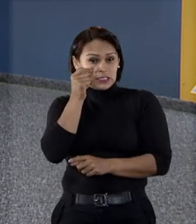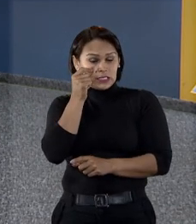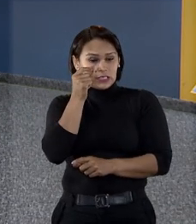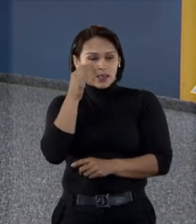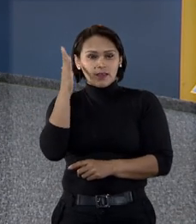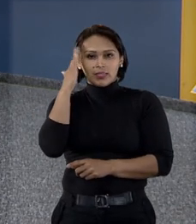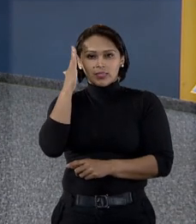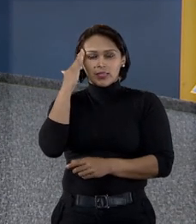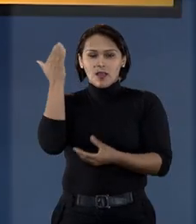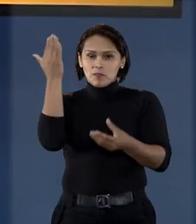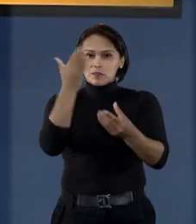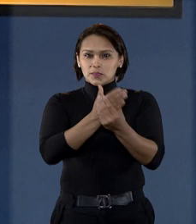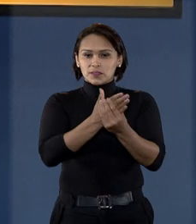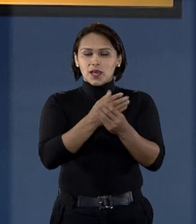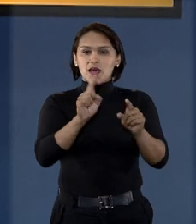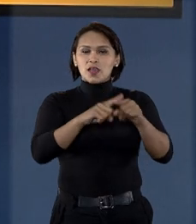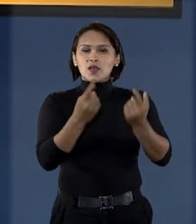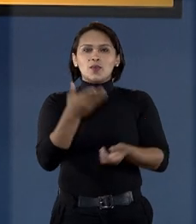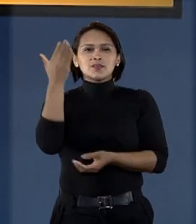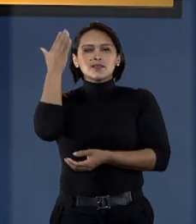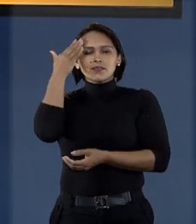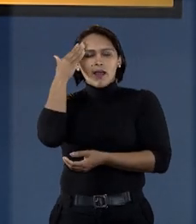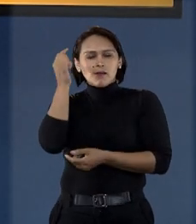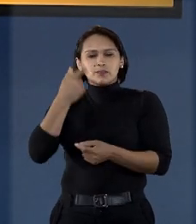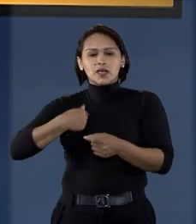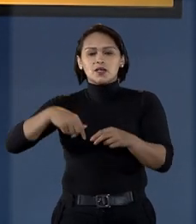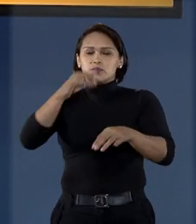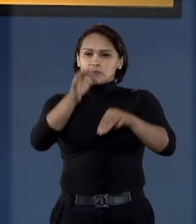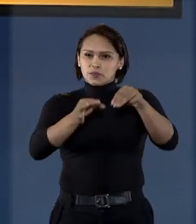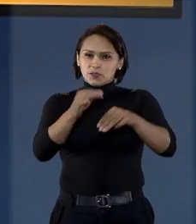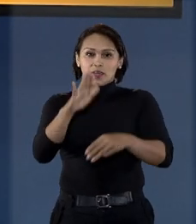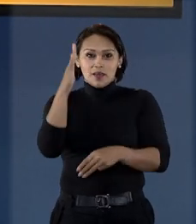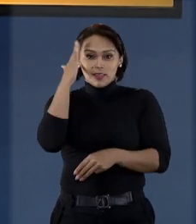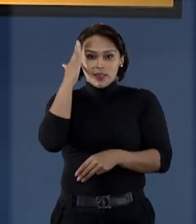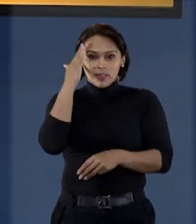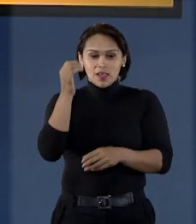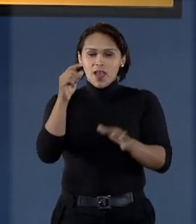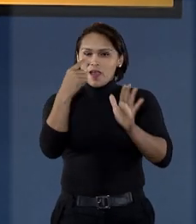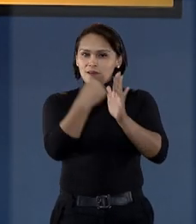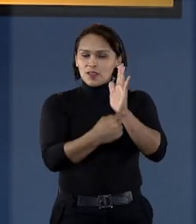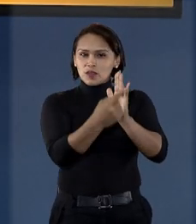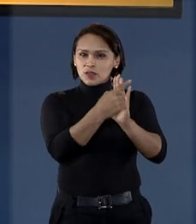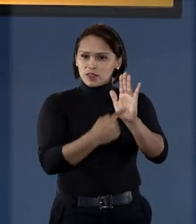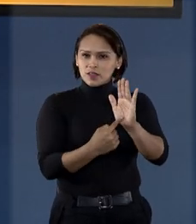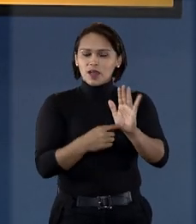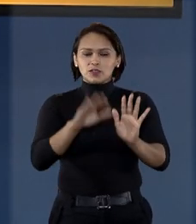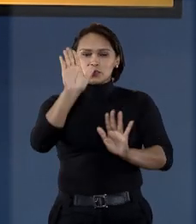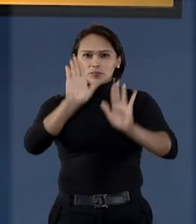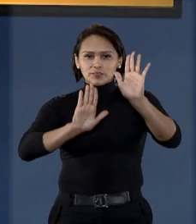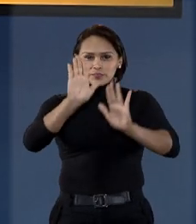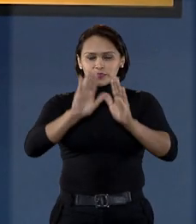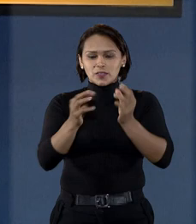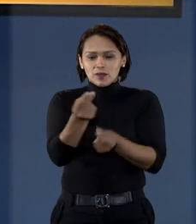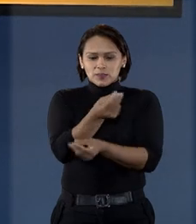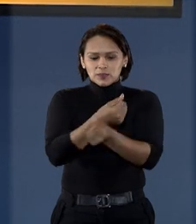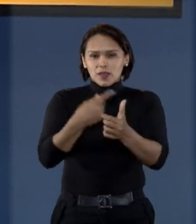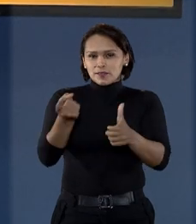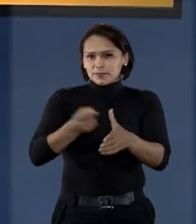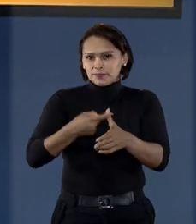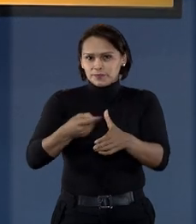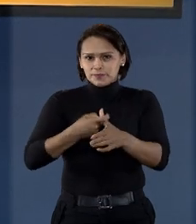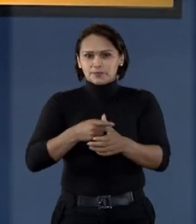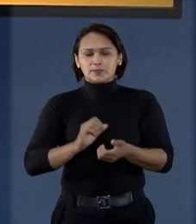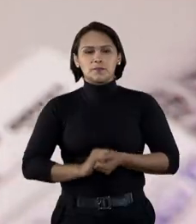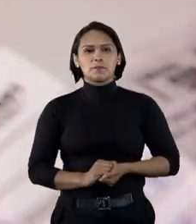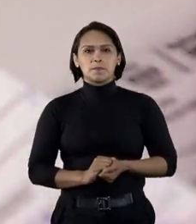ciência do processo. Com esse entendimento, os ministros reconheceram a nulidade de uma citação de cobrança